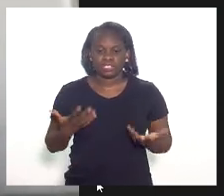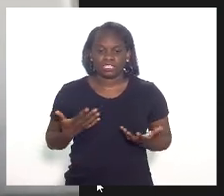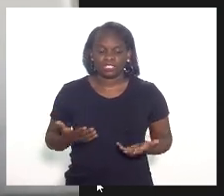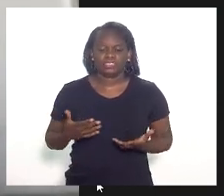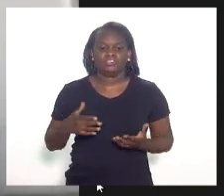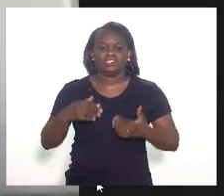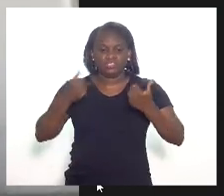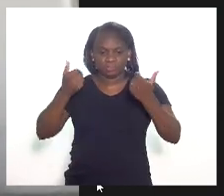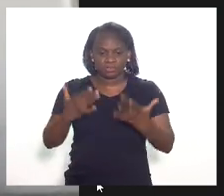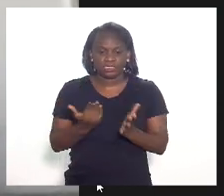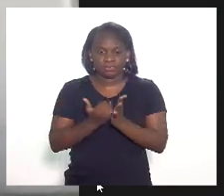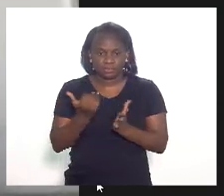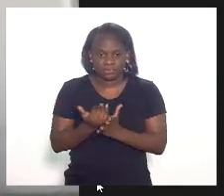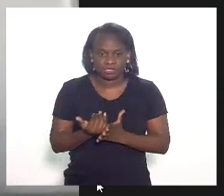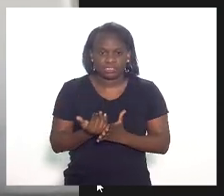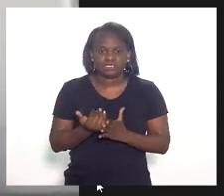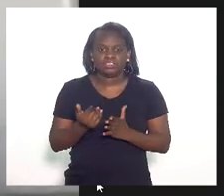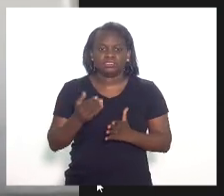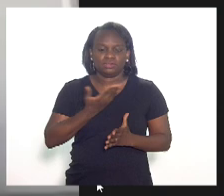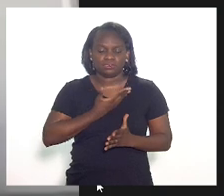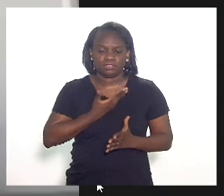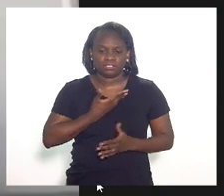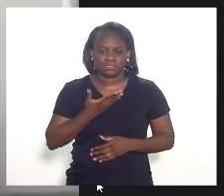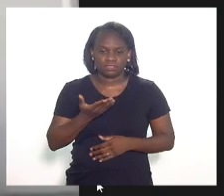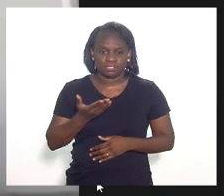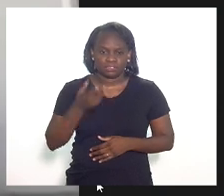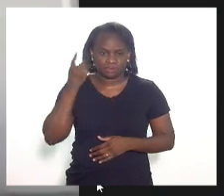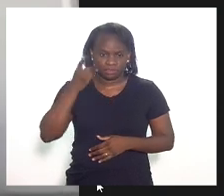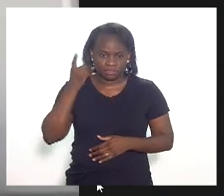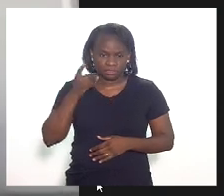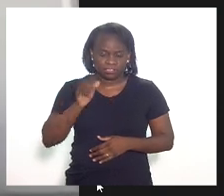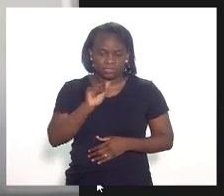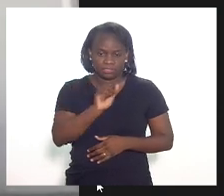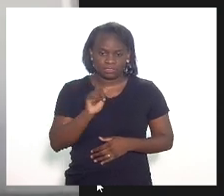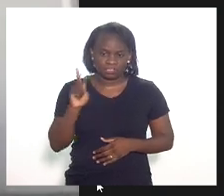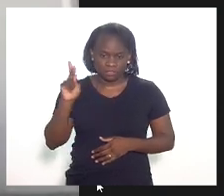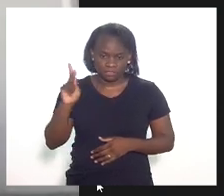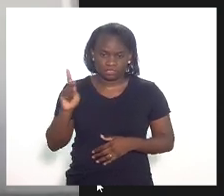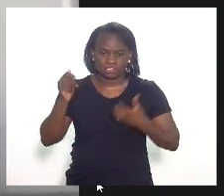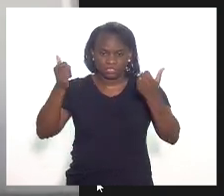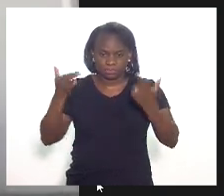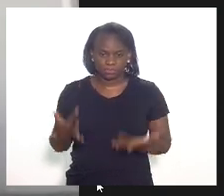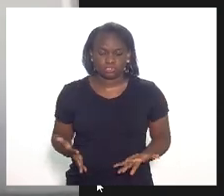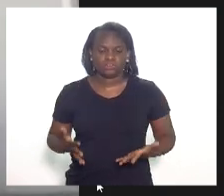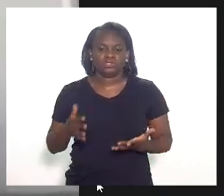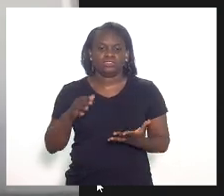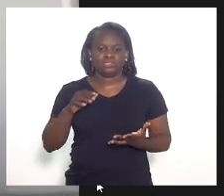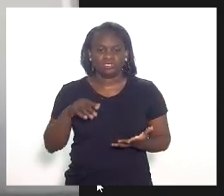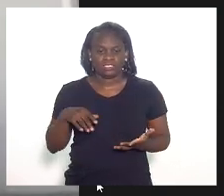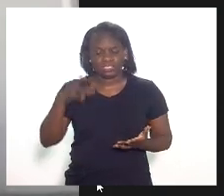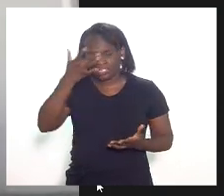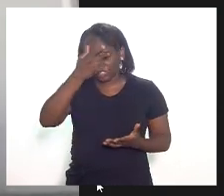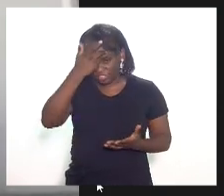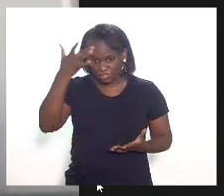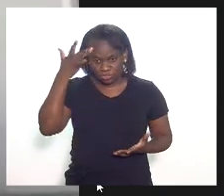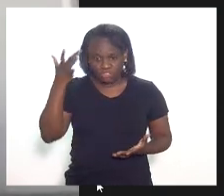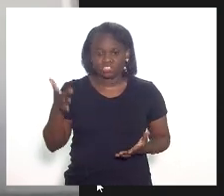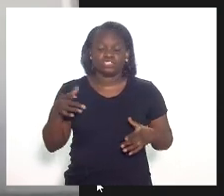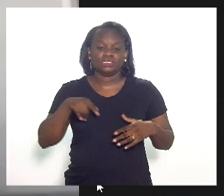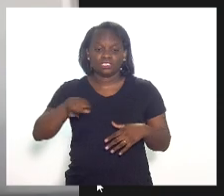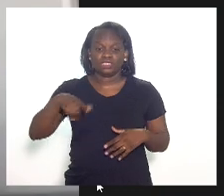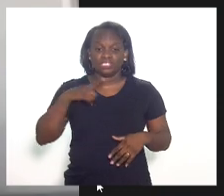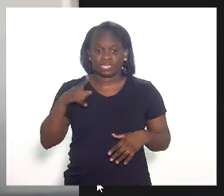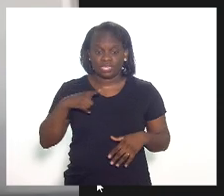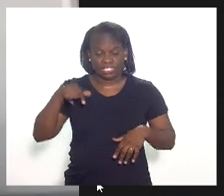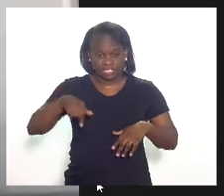de corroborar com o colega deputado Kinoploch aqui com relação à saúde mental nós temos